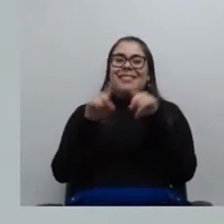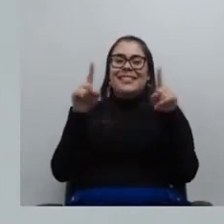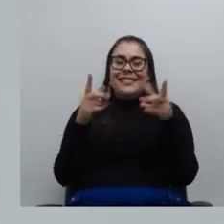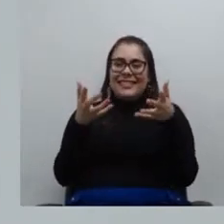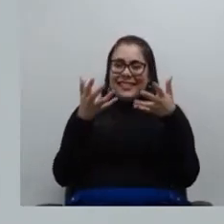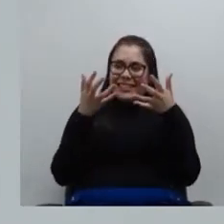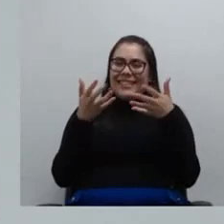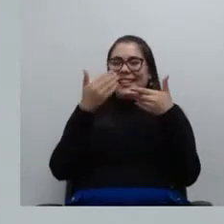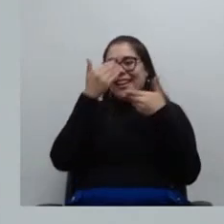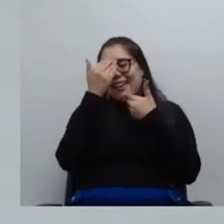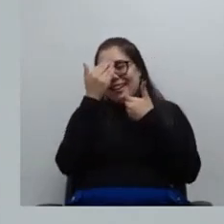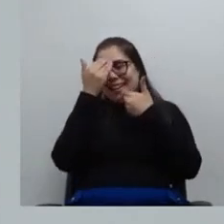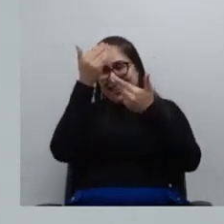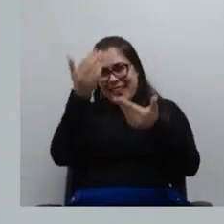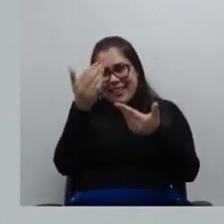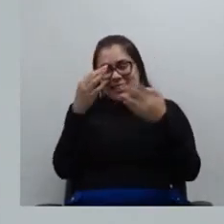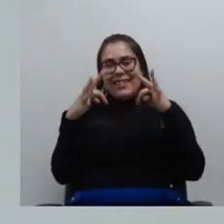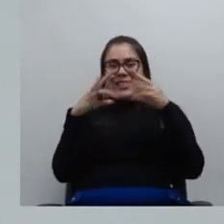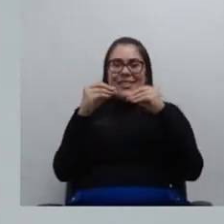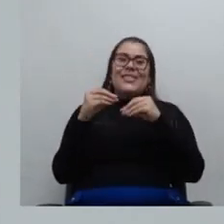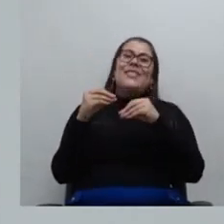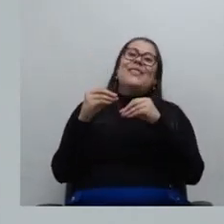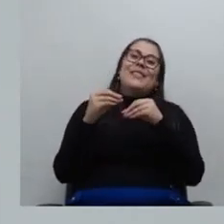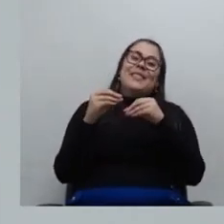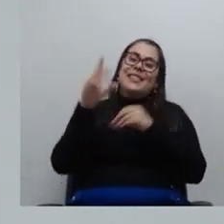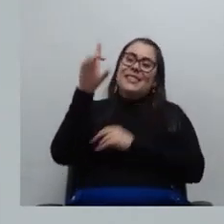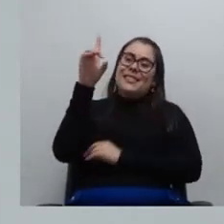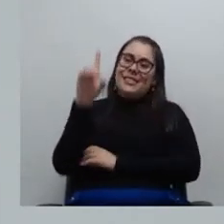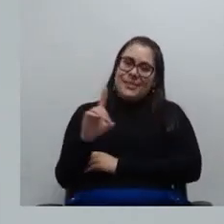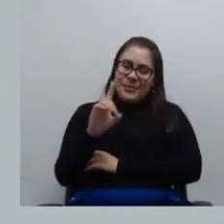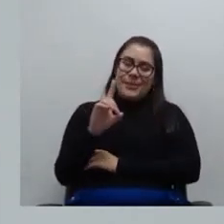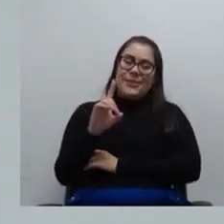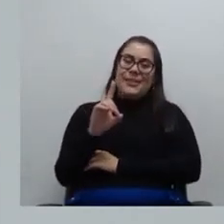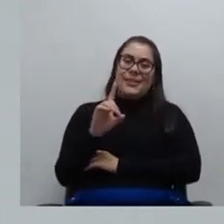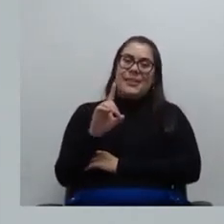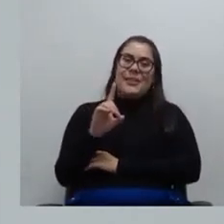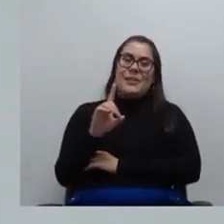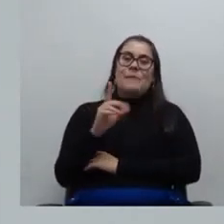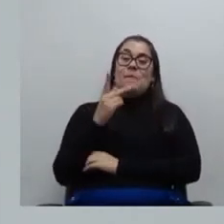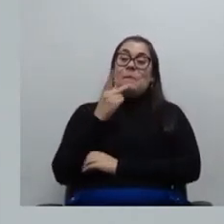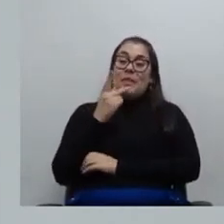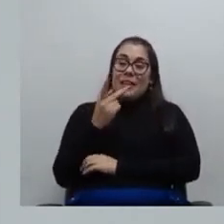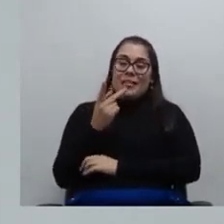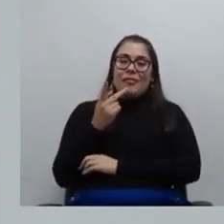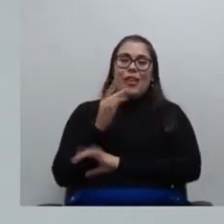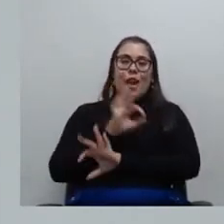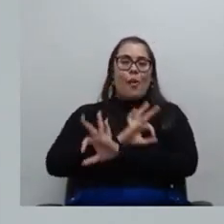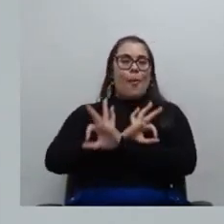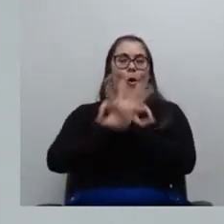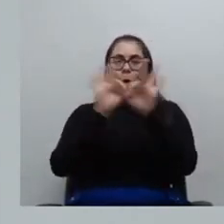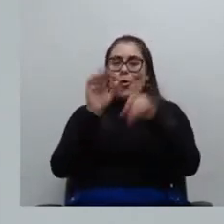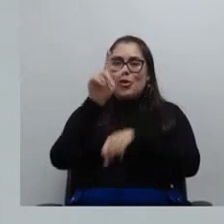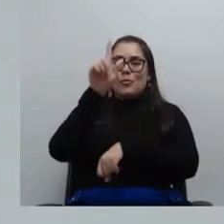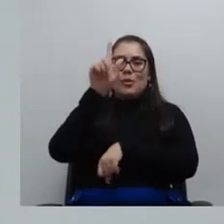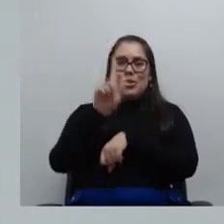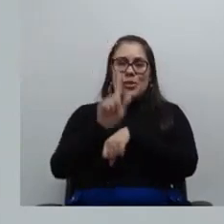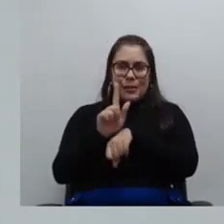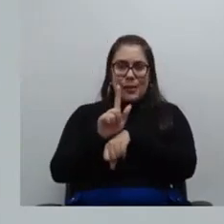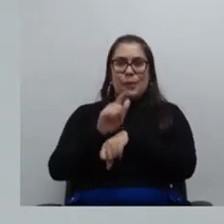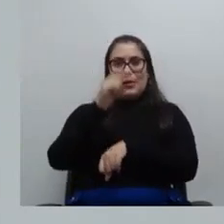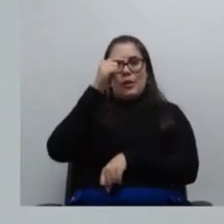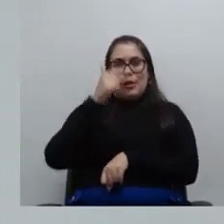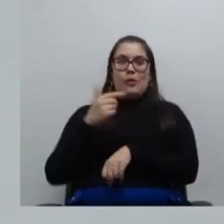esse registro de agradecimento a toda a diretoria desse bienio e desejar uma ótima gestão faço parte